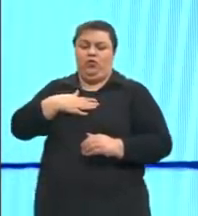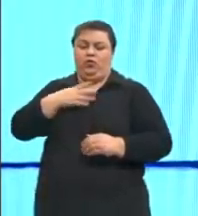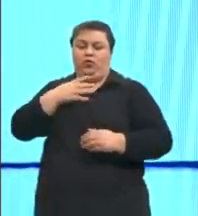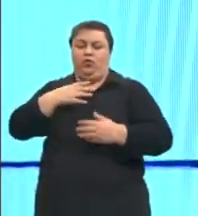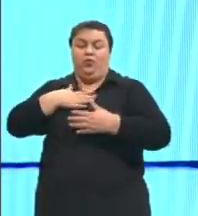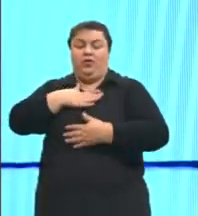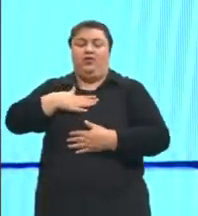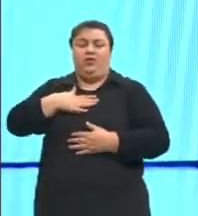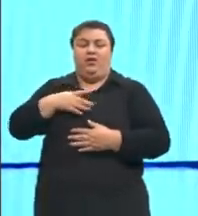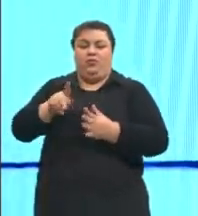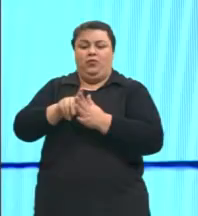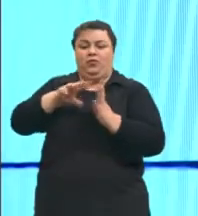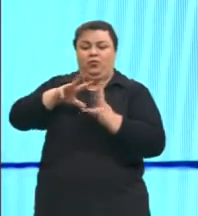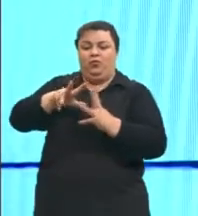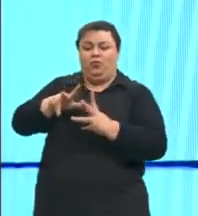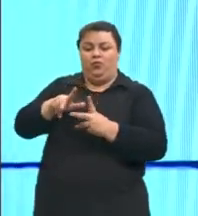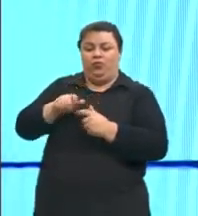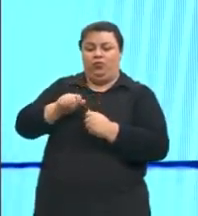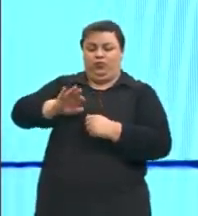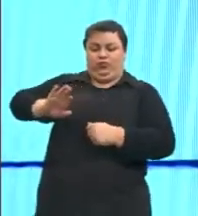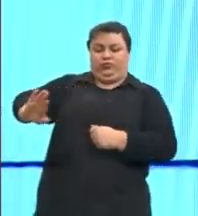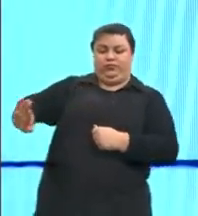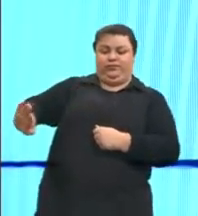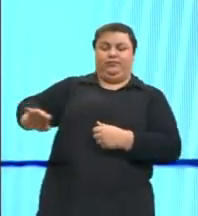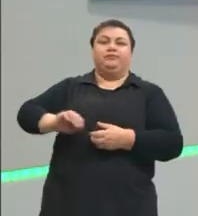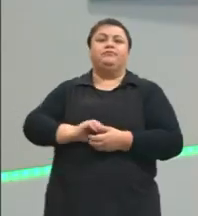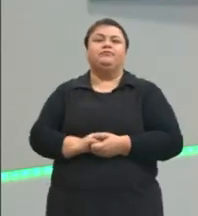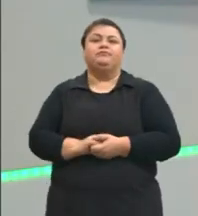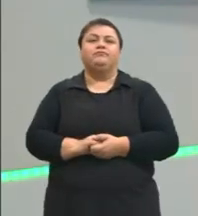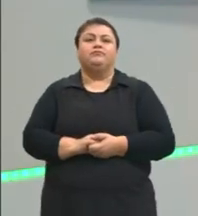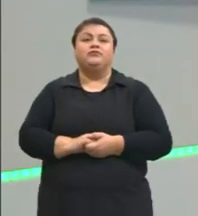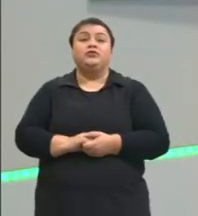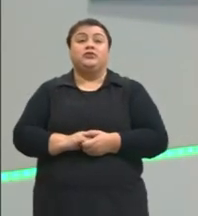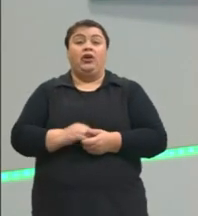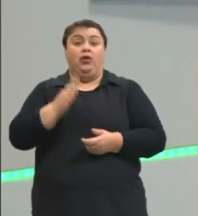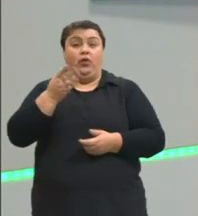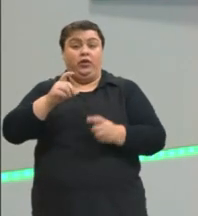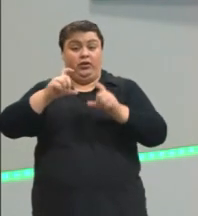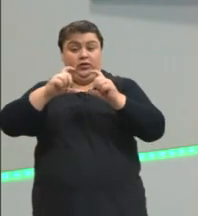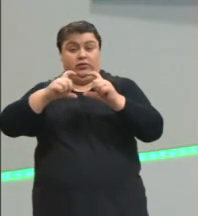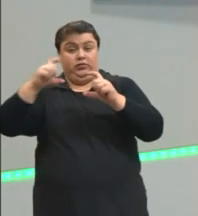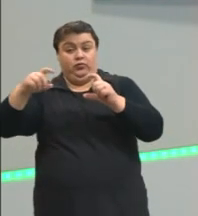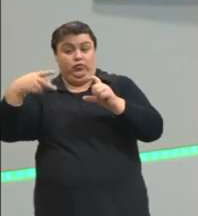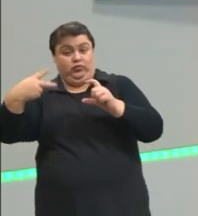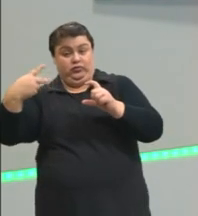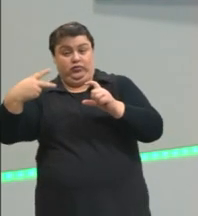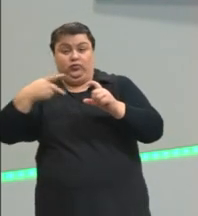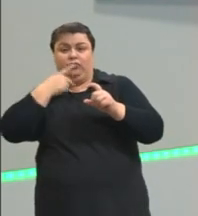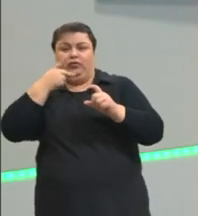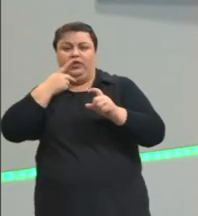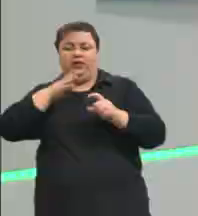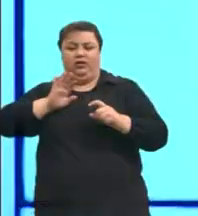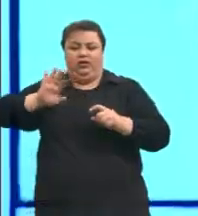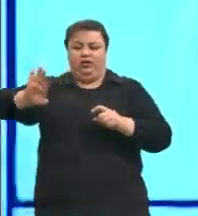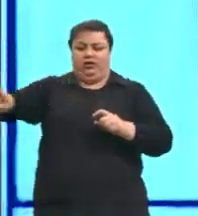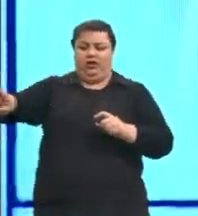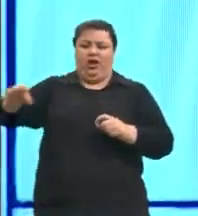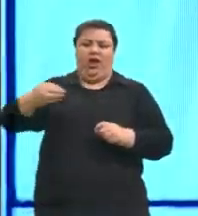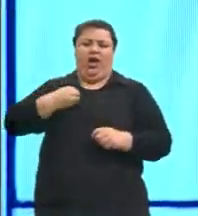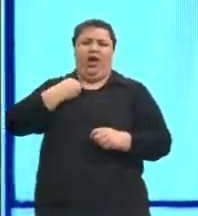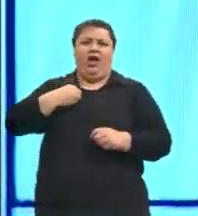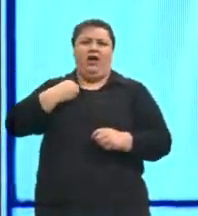neném nascer renunciarei aos prazeres mundanos. No segundo quadrinho ela diz renunciarei à vida